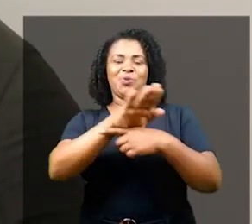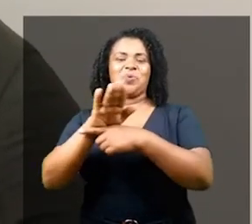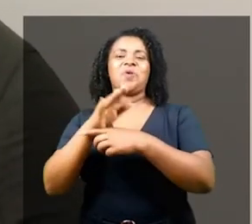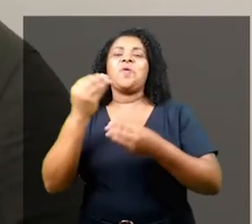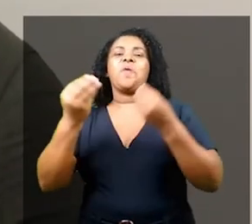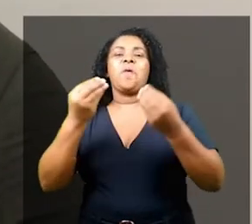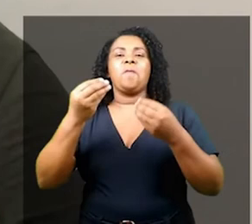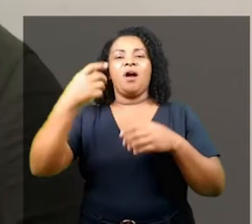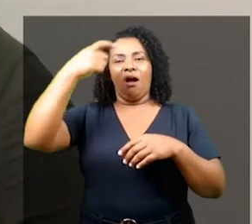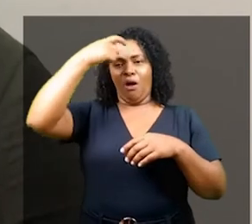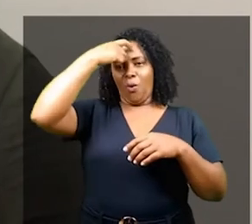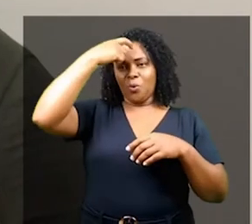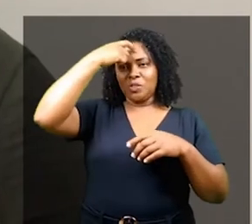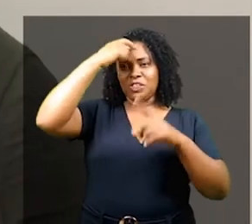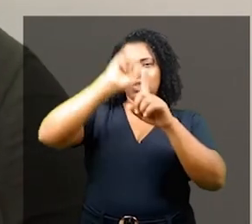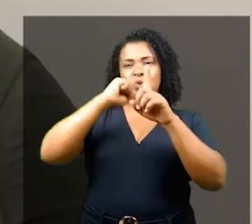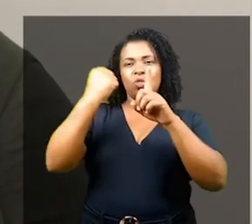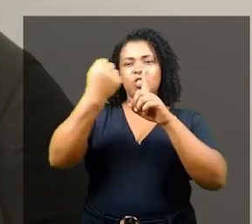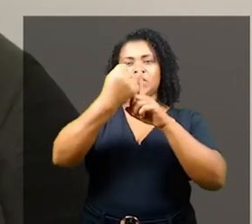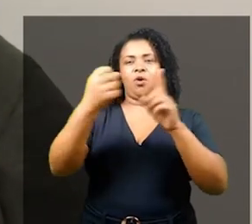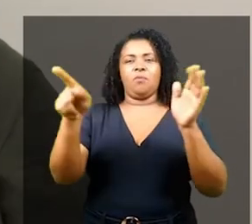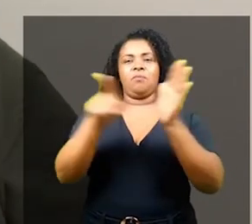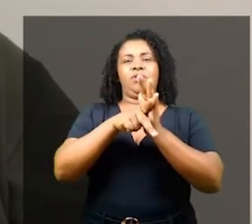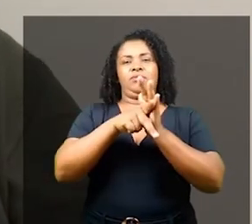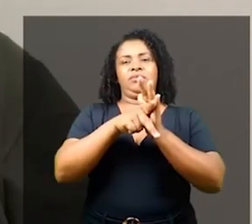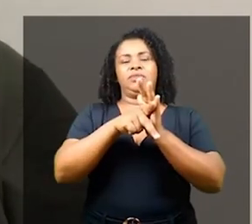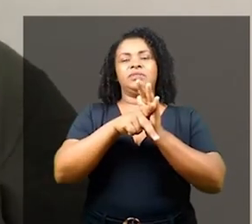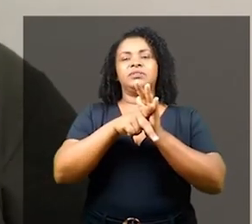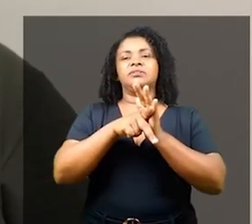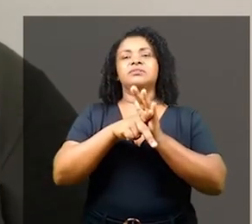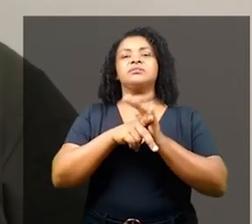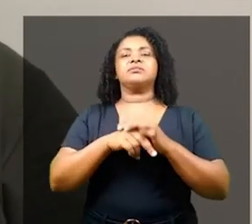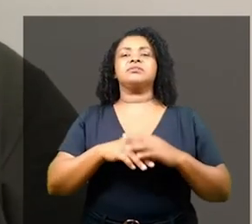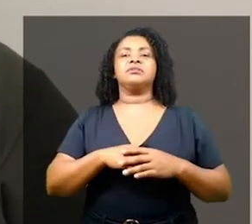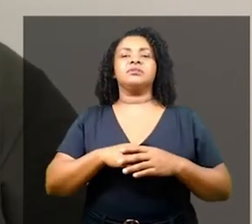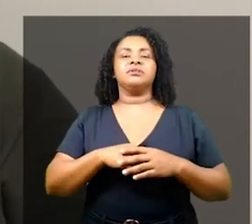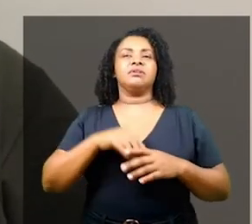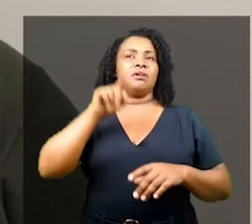A arte pode ser nossa ponte de expansão com uma consciência coletiva.